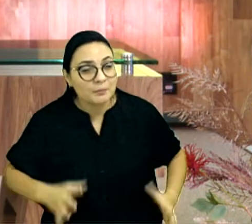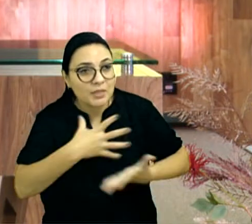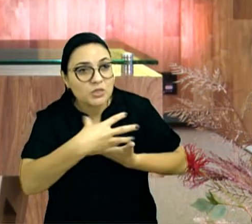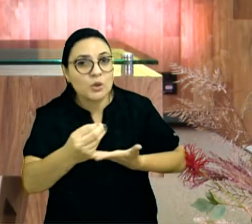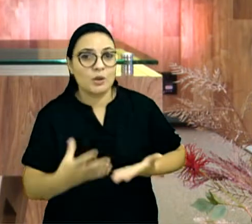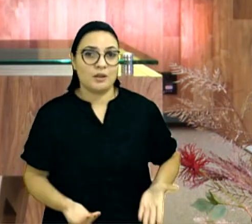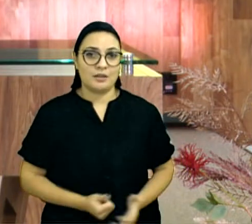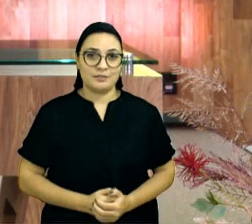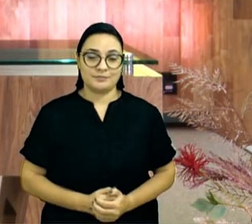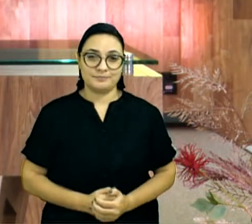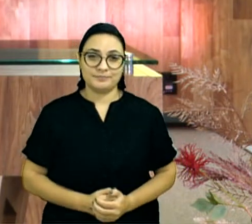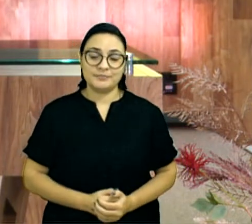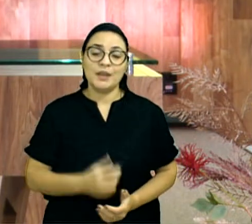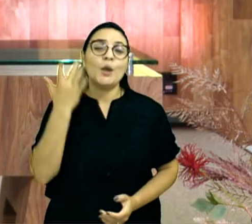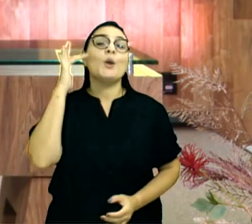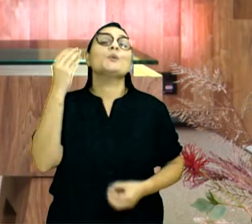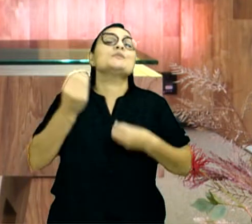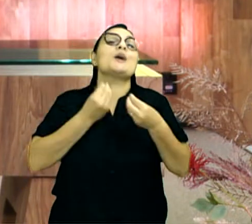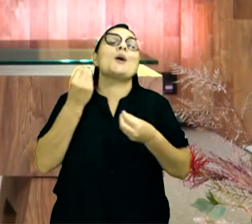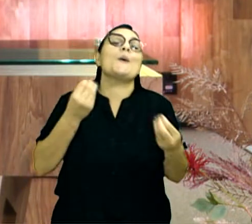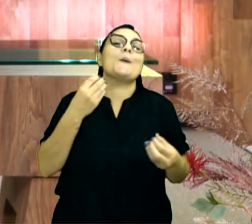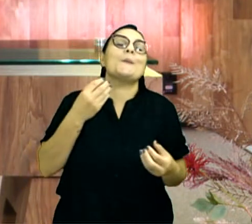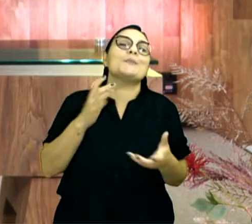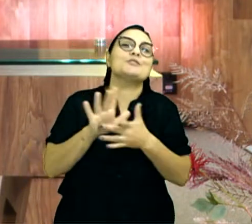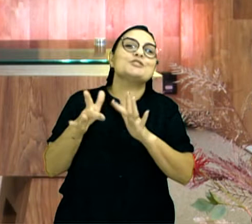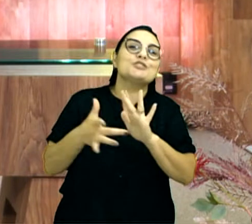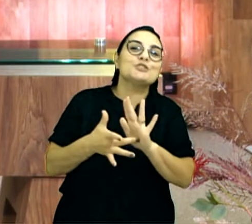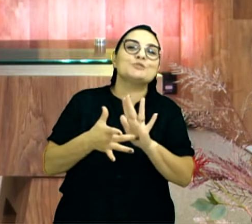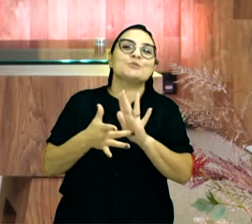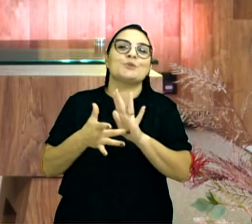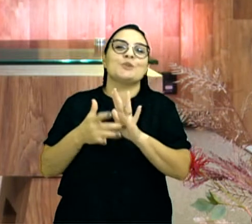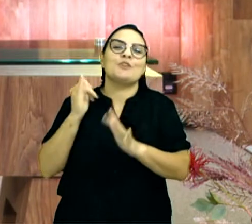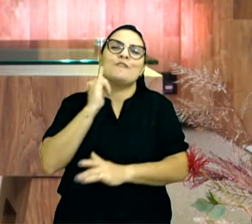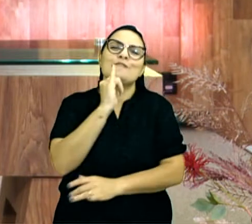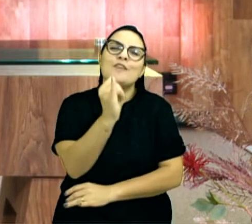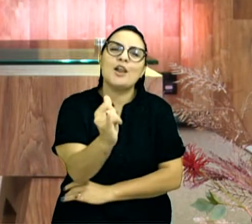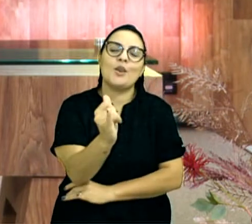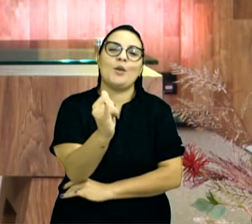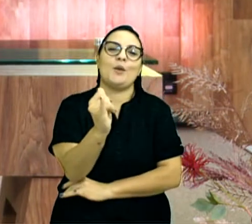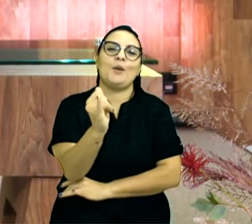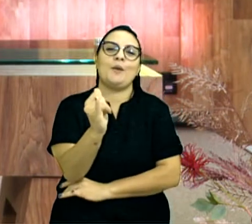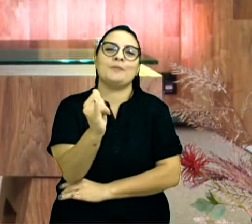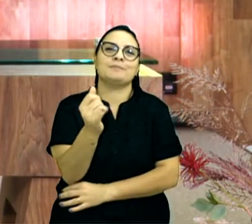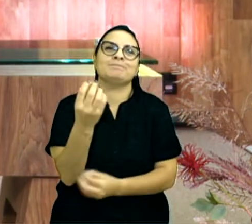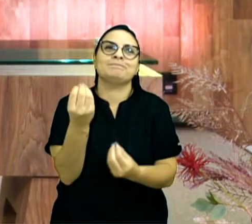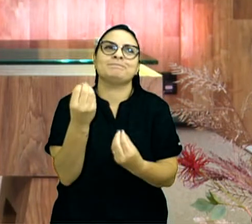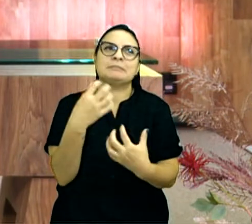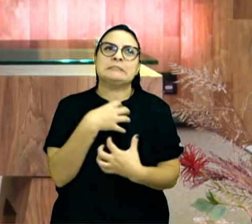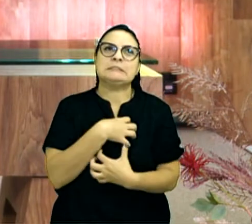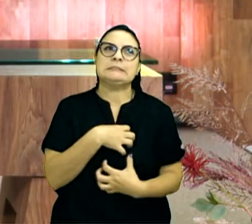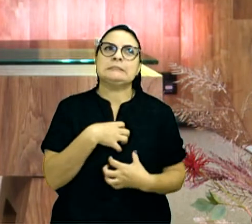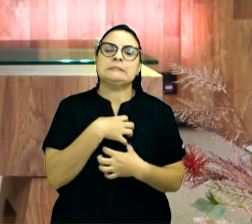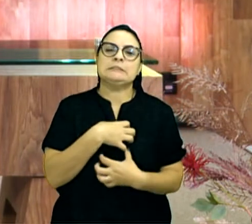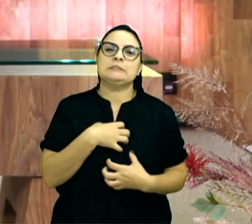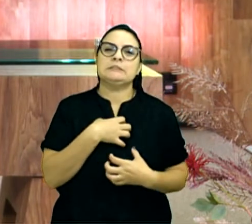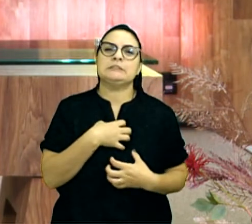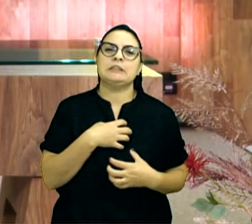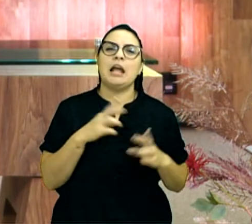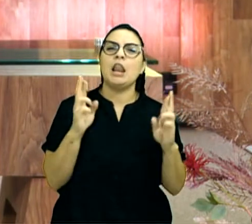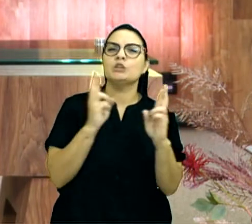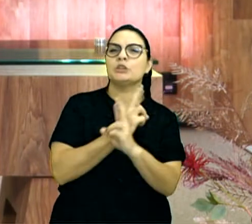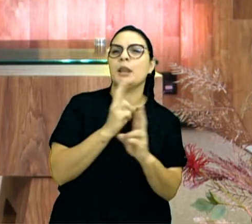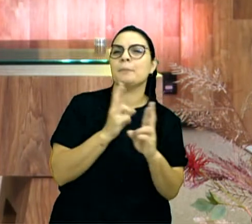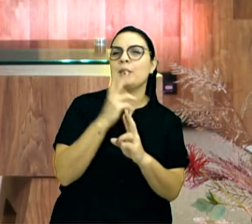eu não sei de que maneira, Deus falou o teu coração, onde você foi confrontado, como é que está lá, o relacionamento, no teu lar,